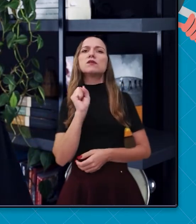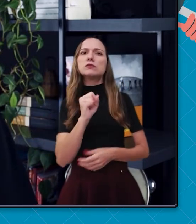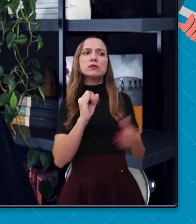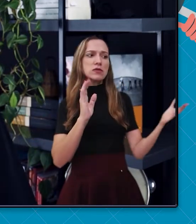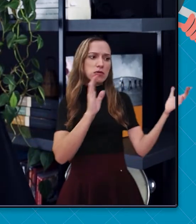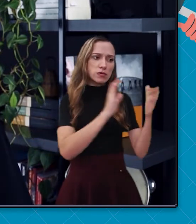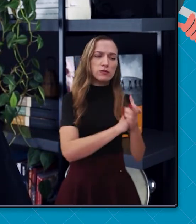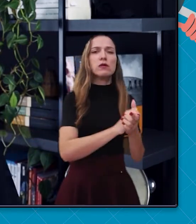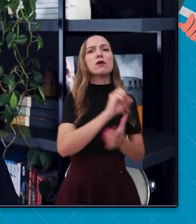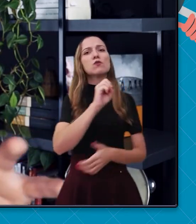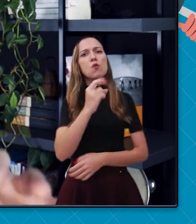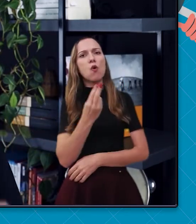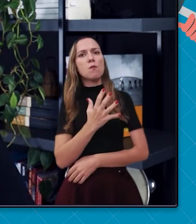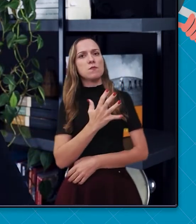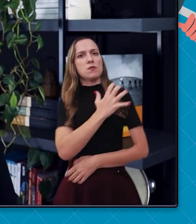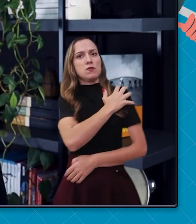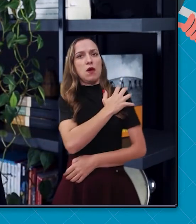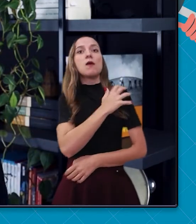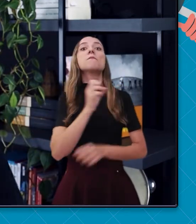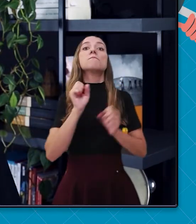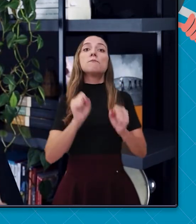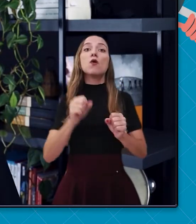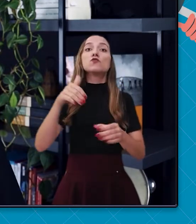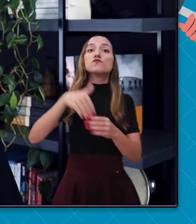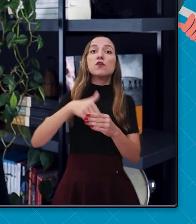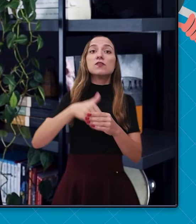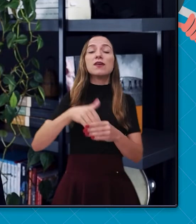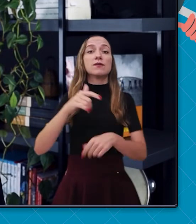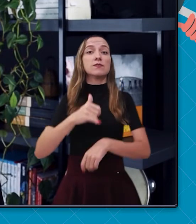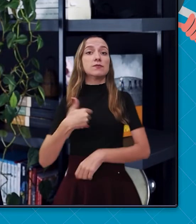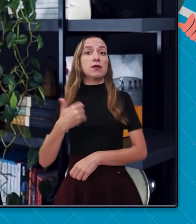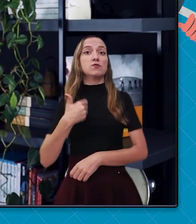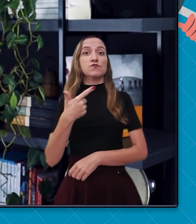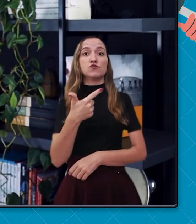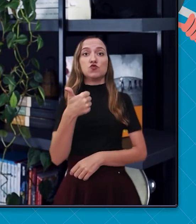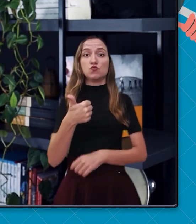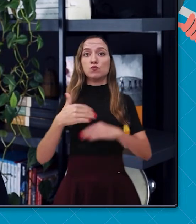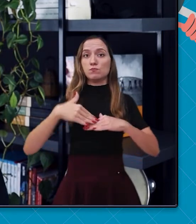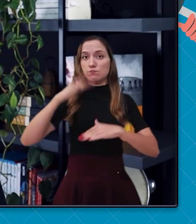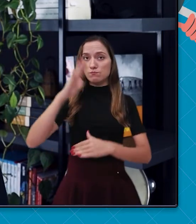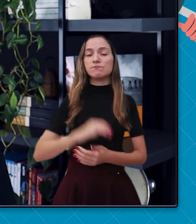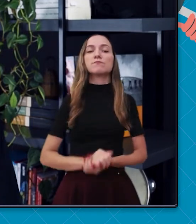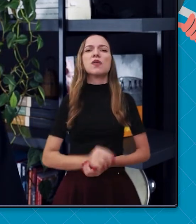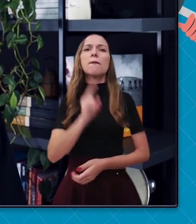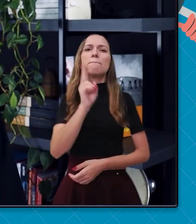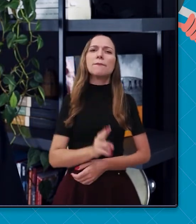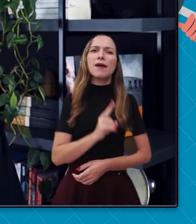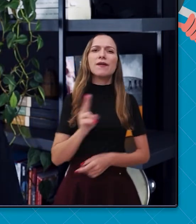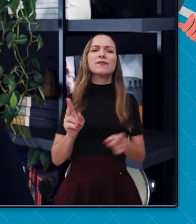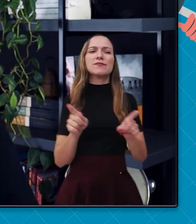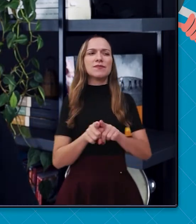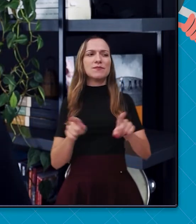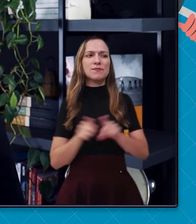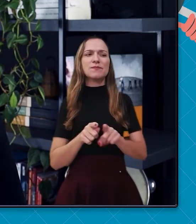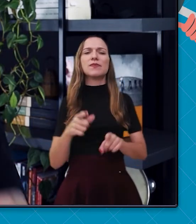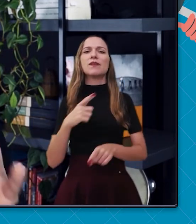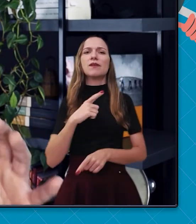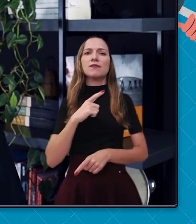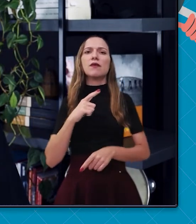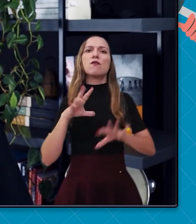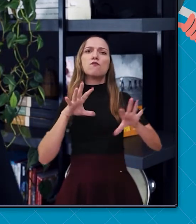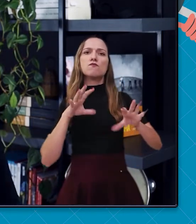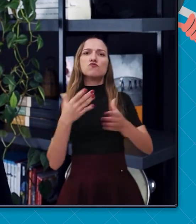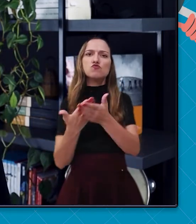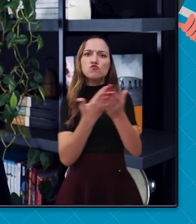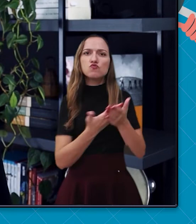oficiais militares, podiam votar a partir dos 21 anos. Clérigos ou baixaréis poderiam votar